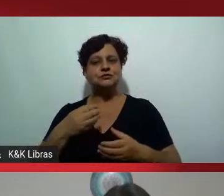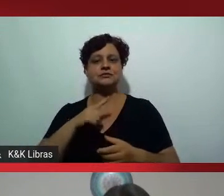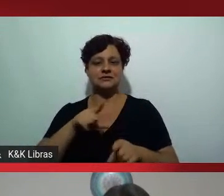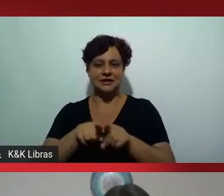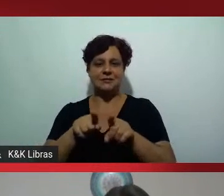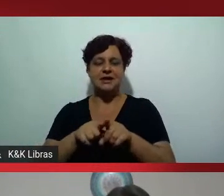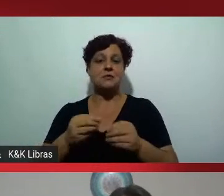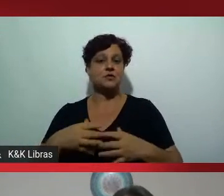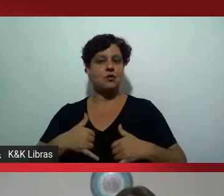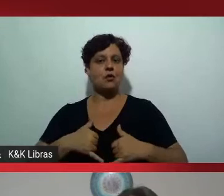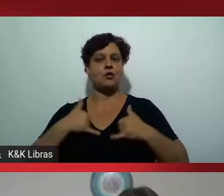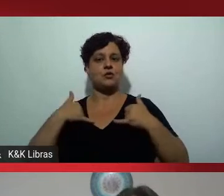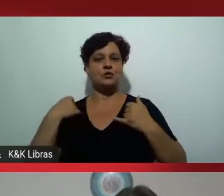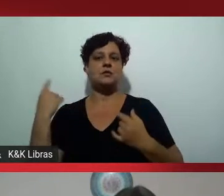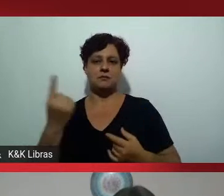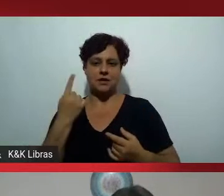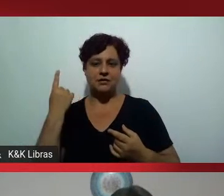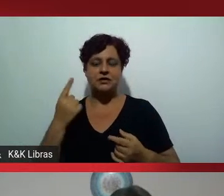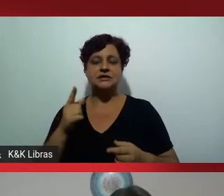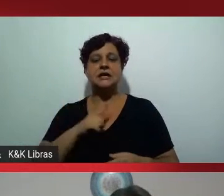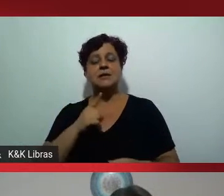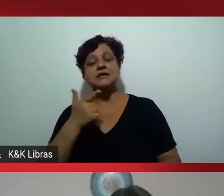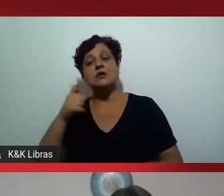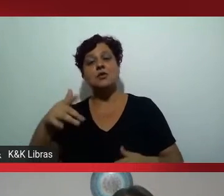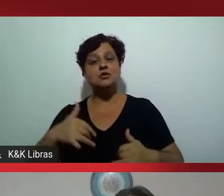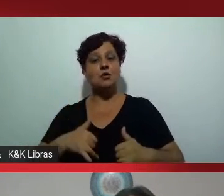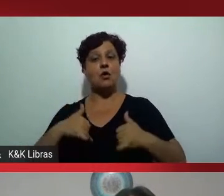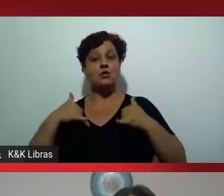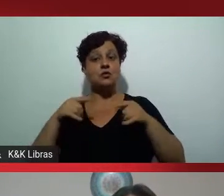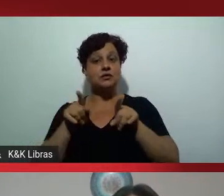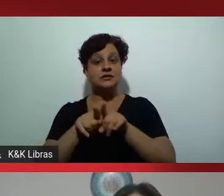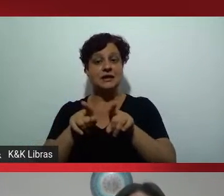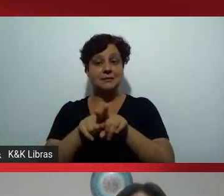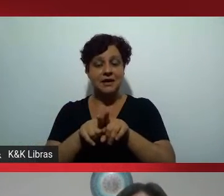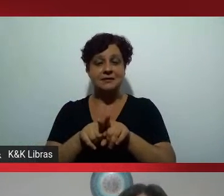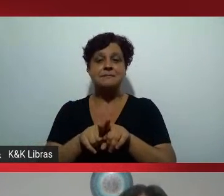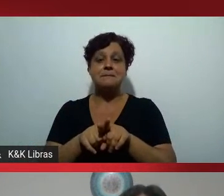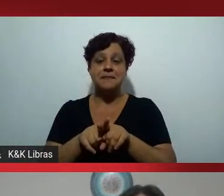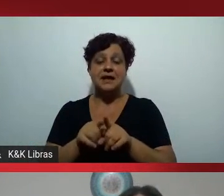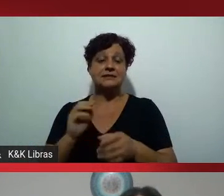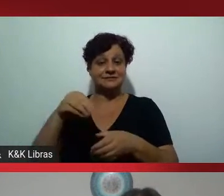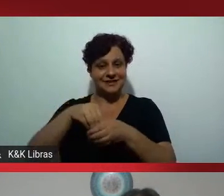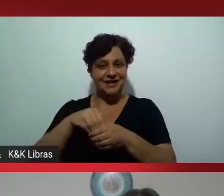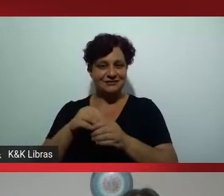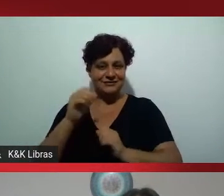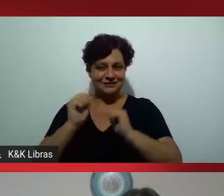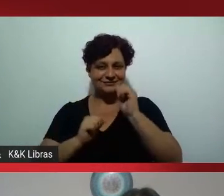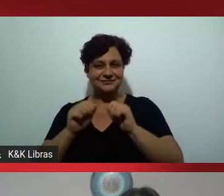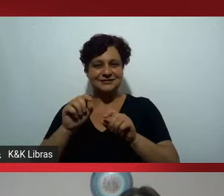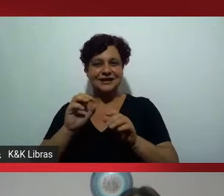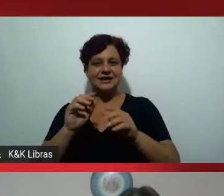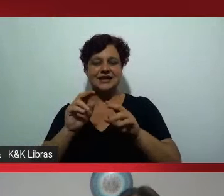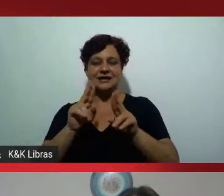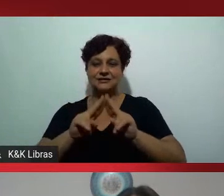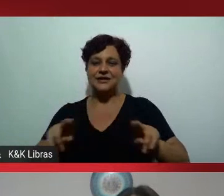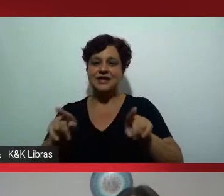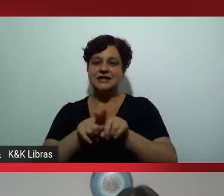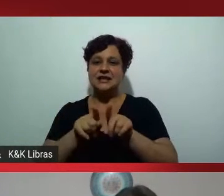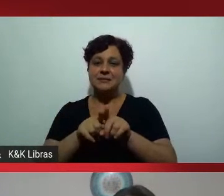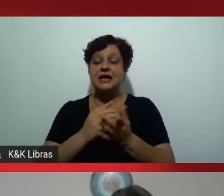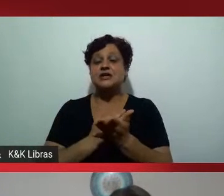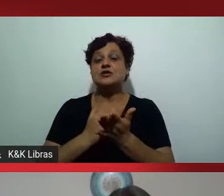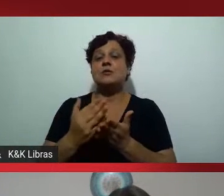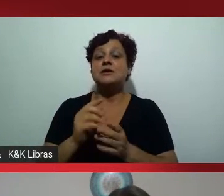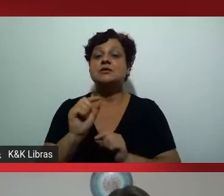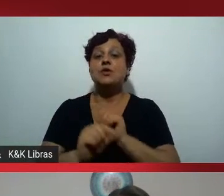muito orgulho pra gente mas tem um outro orgulho muito grande né nós temos um outro orgulho muito grande que é a Fundação acabou de lançar um